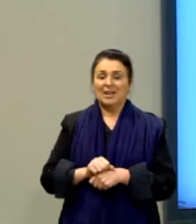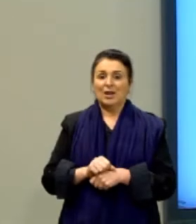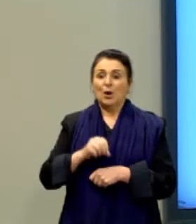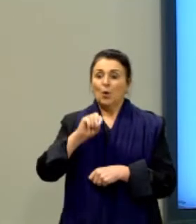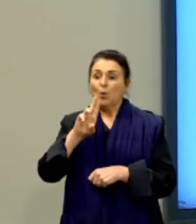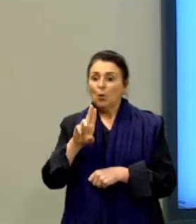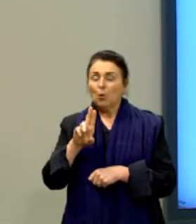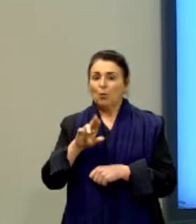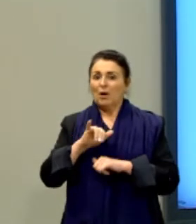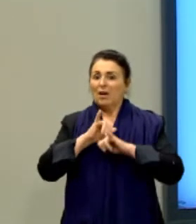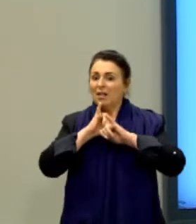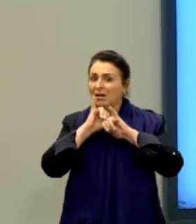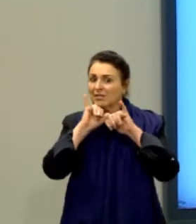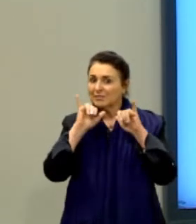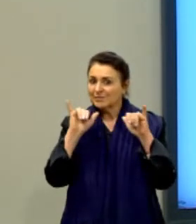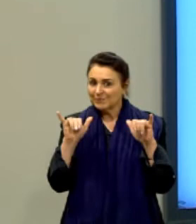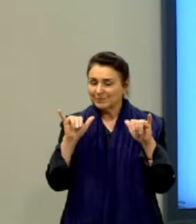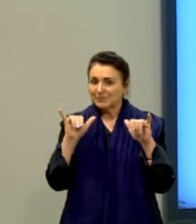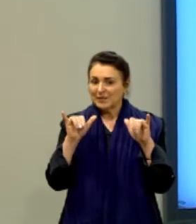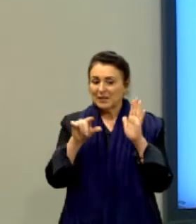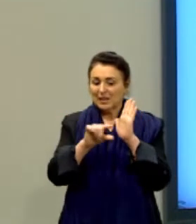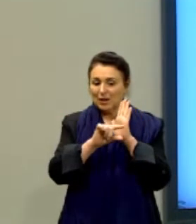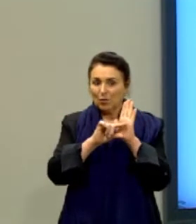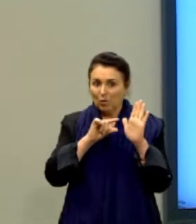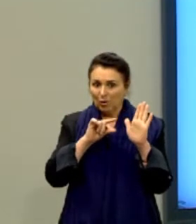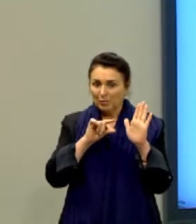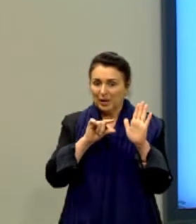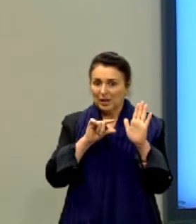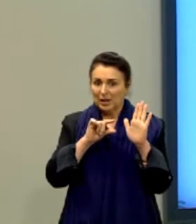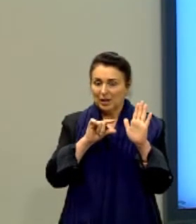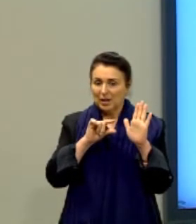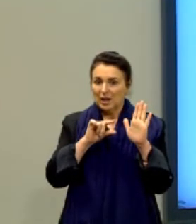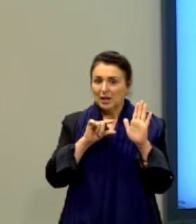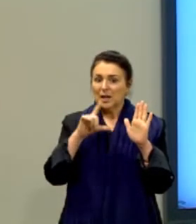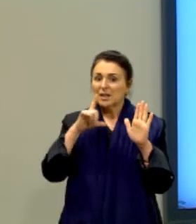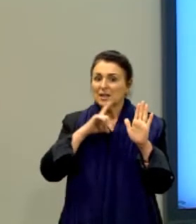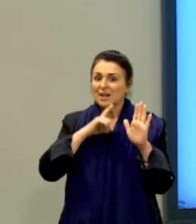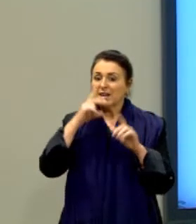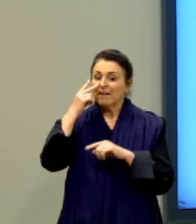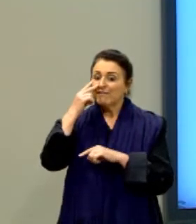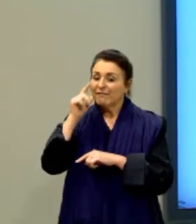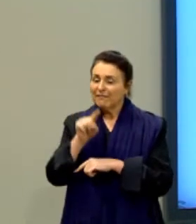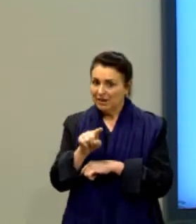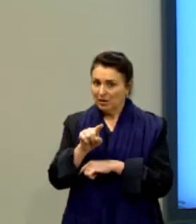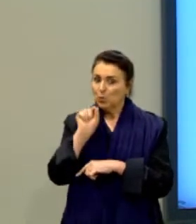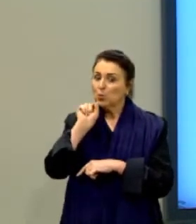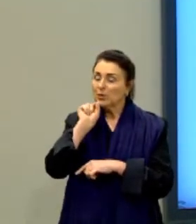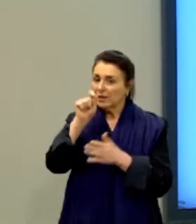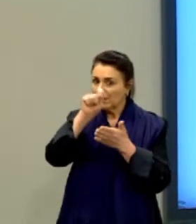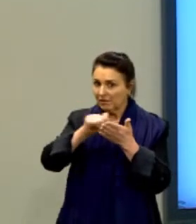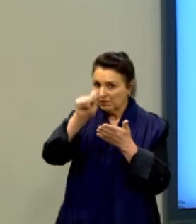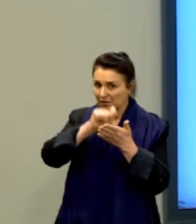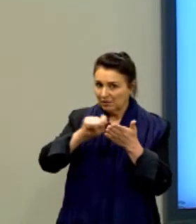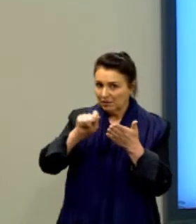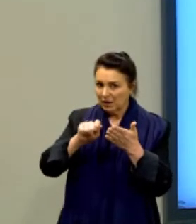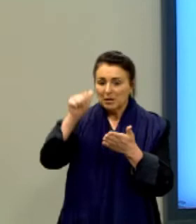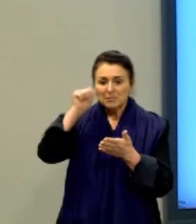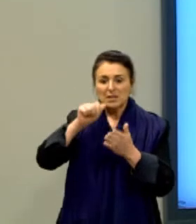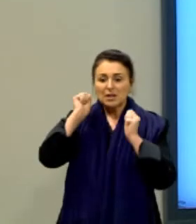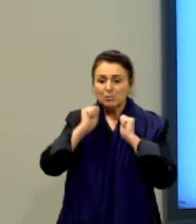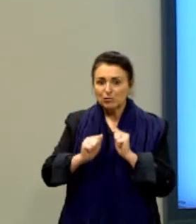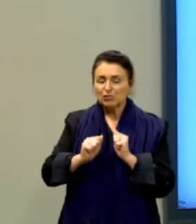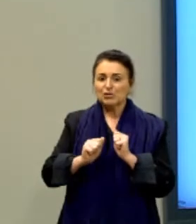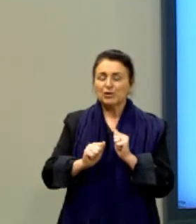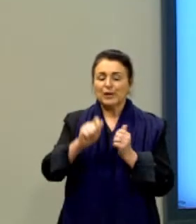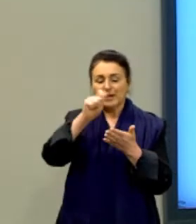dessa obra que tem a ver com o que ela vai colocar aqui? Por exemplo, ela poderia ter dito, ó, que